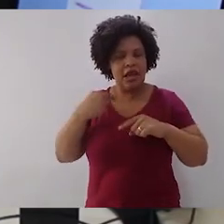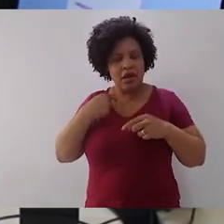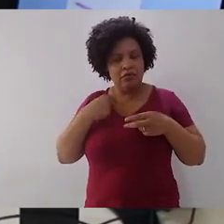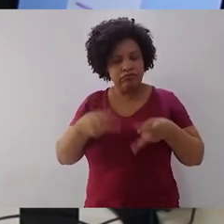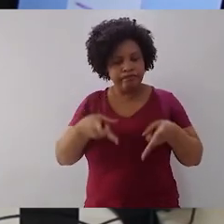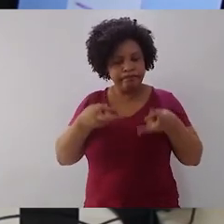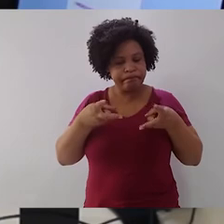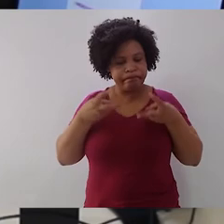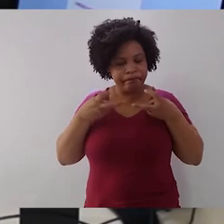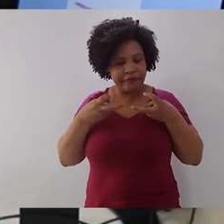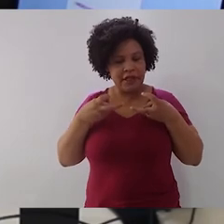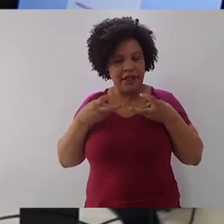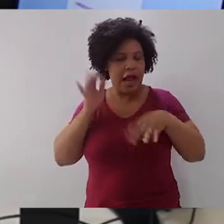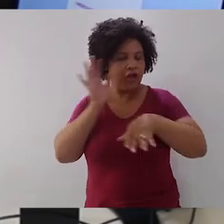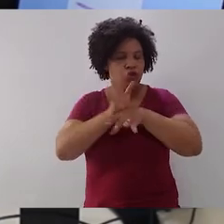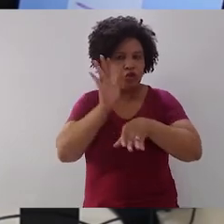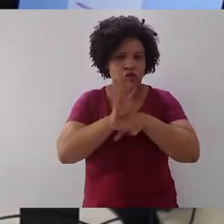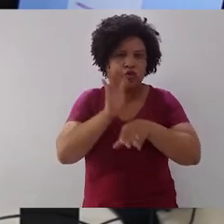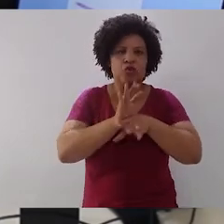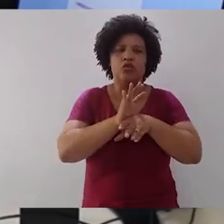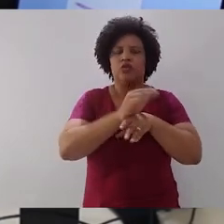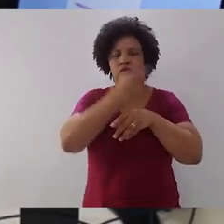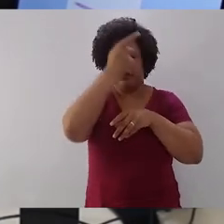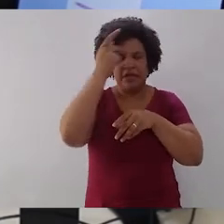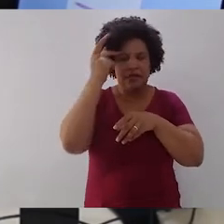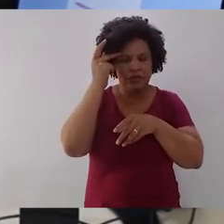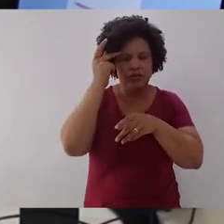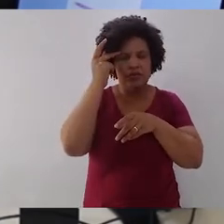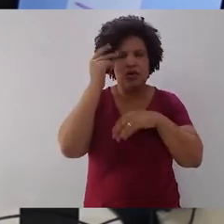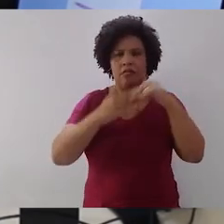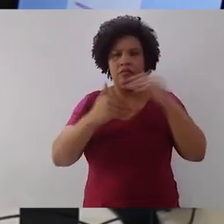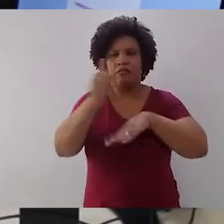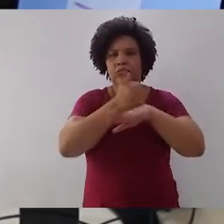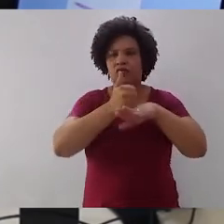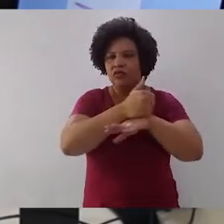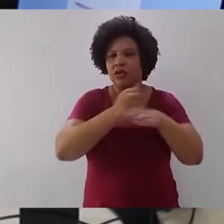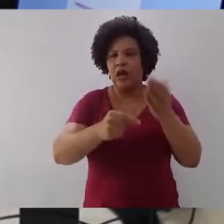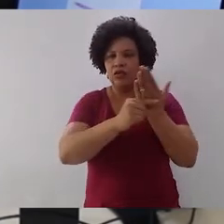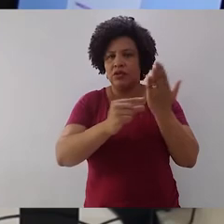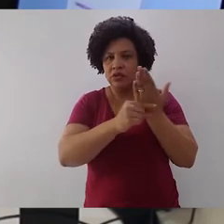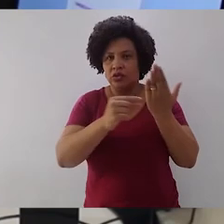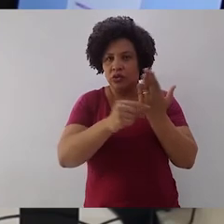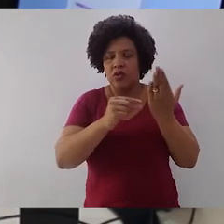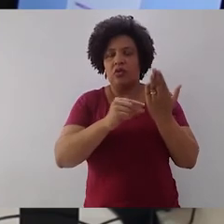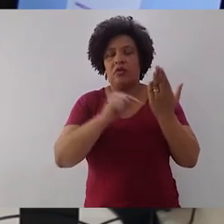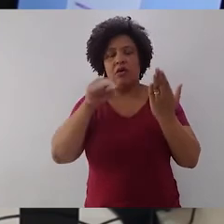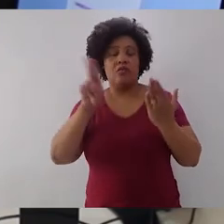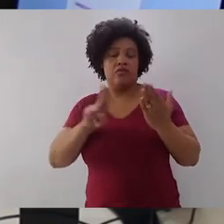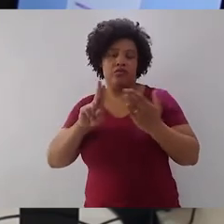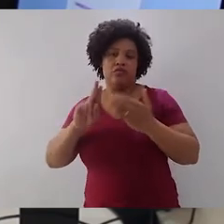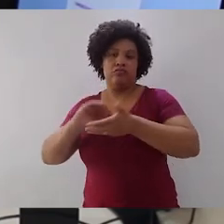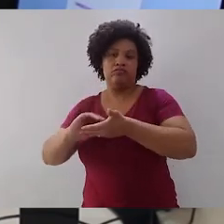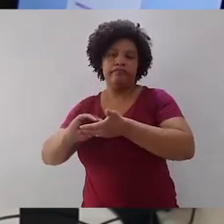esses textos e ajudo escritores a encontrar possibilidades de melhoria, o computador é essencial. Porque, usando